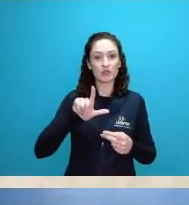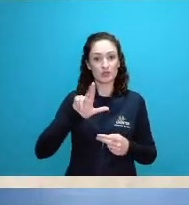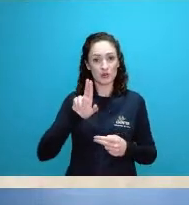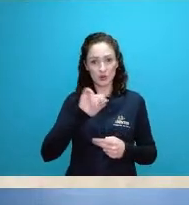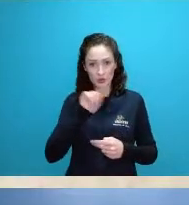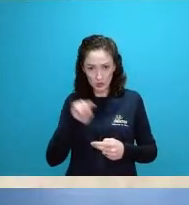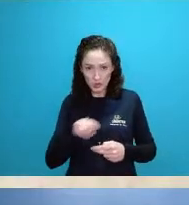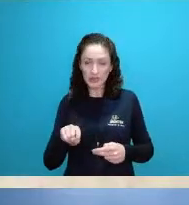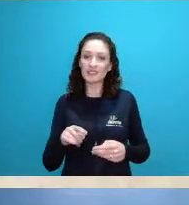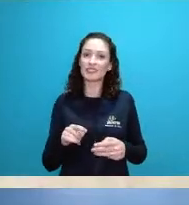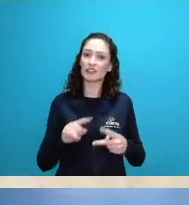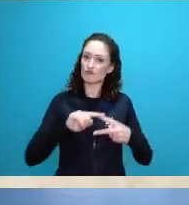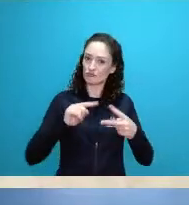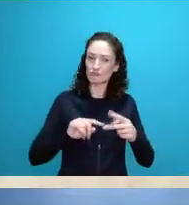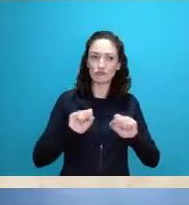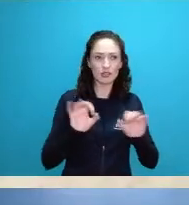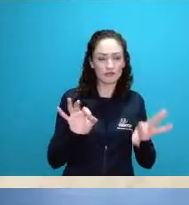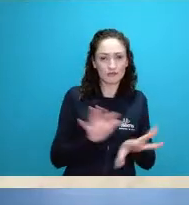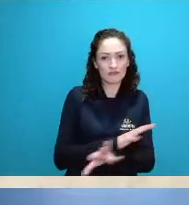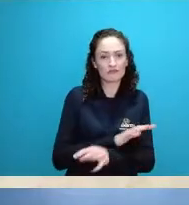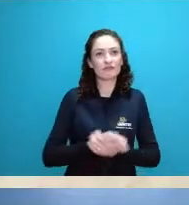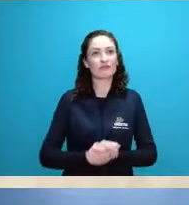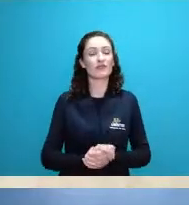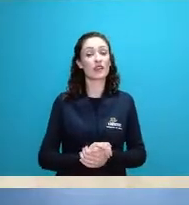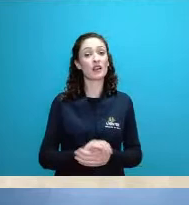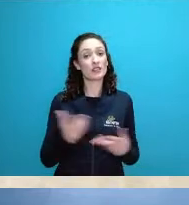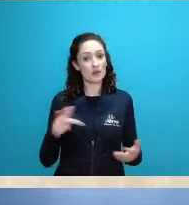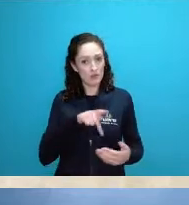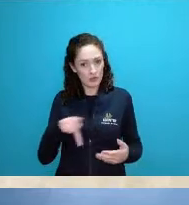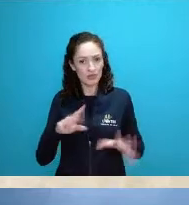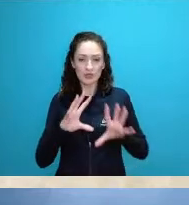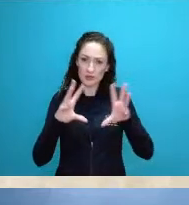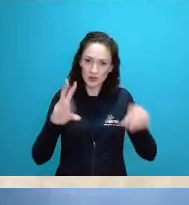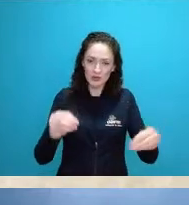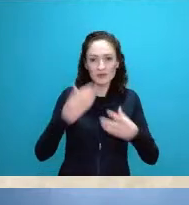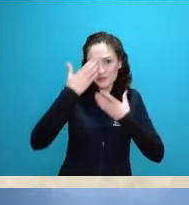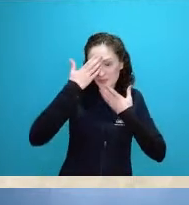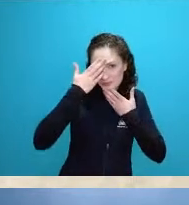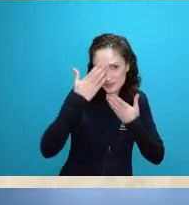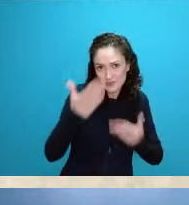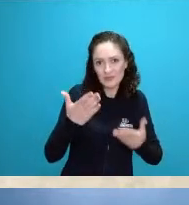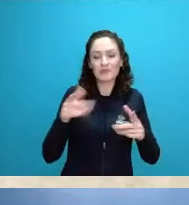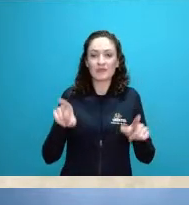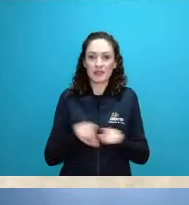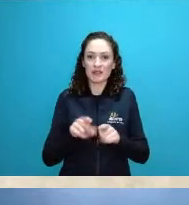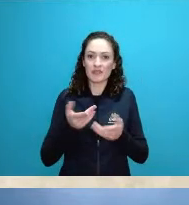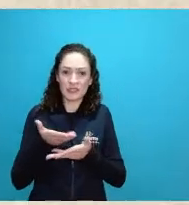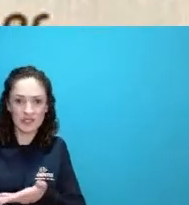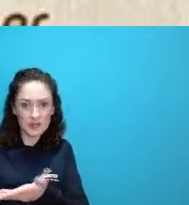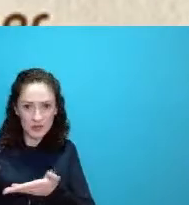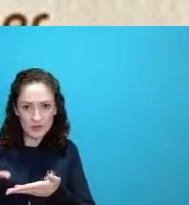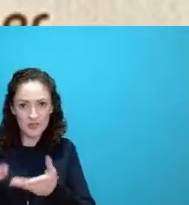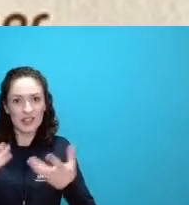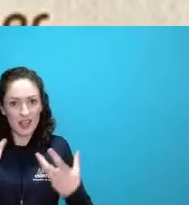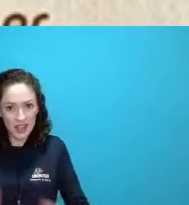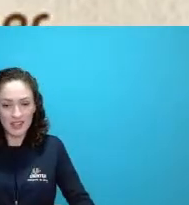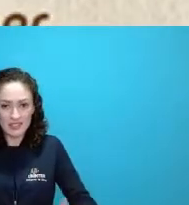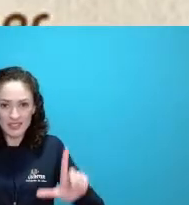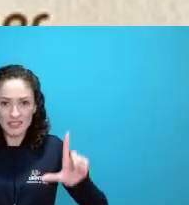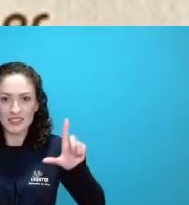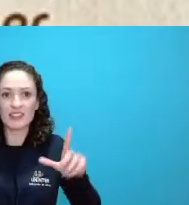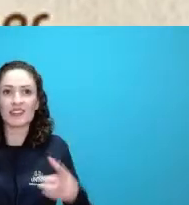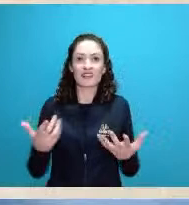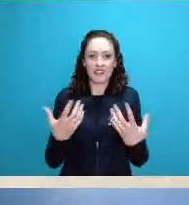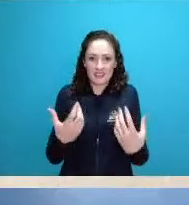professoras é só dizer muitíssimo muitíssimo obrigada né obrigada por terem aceitado o convite obrigada né por